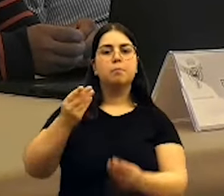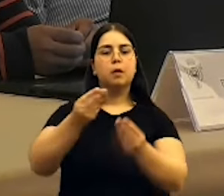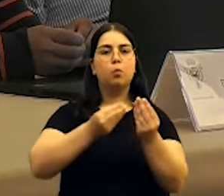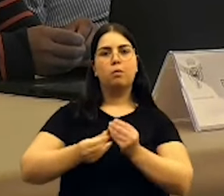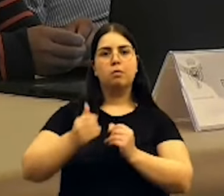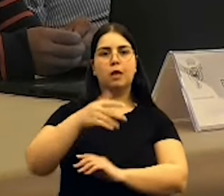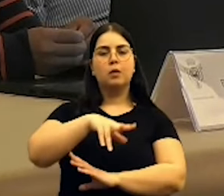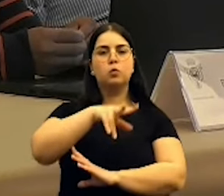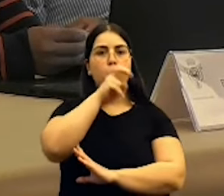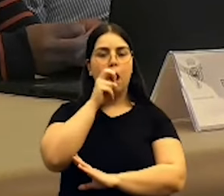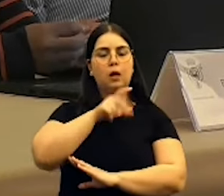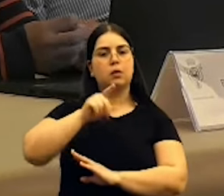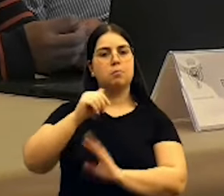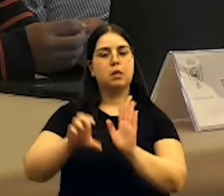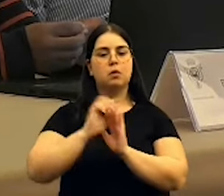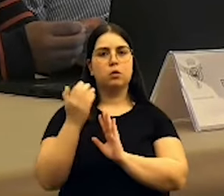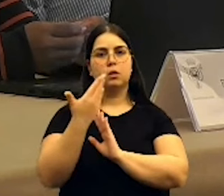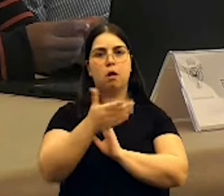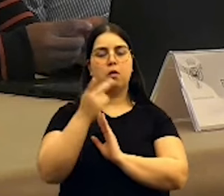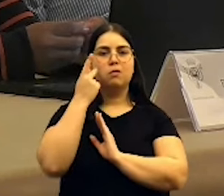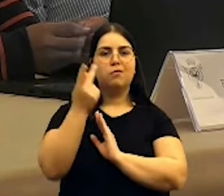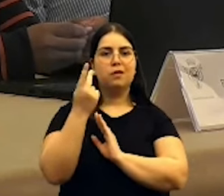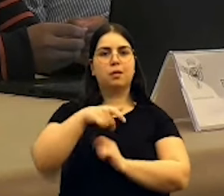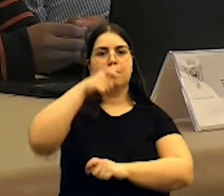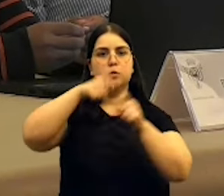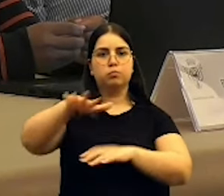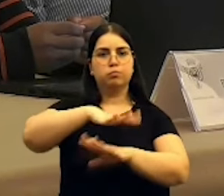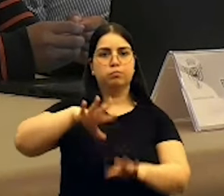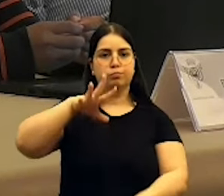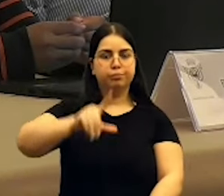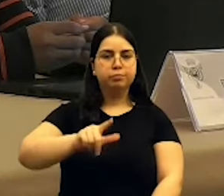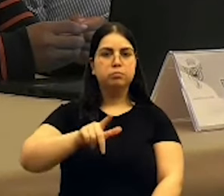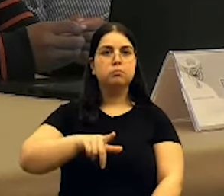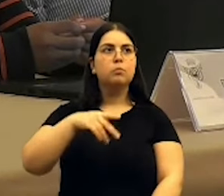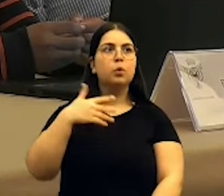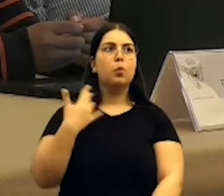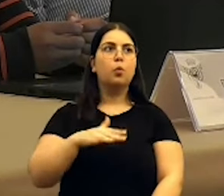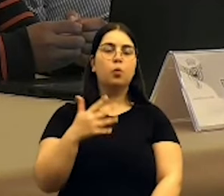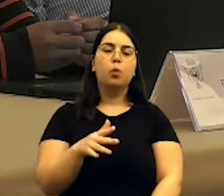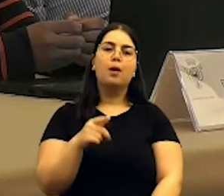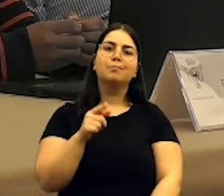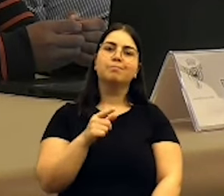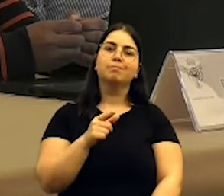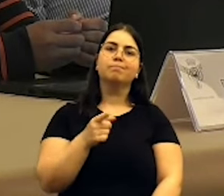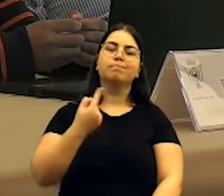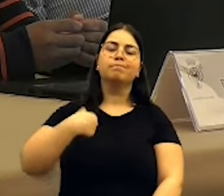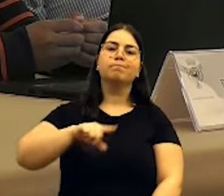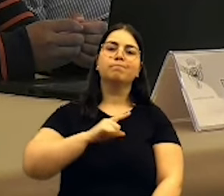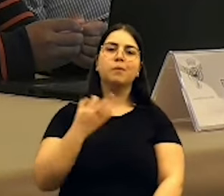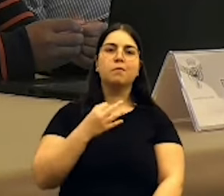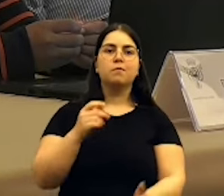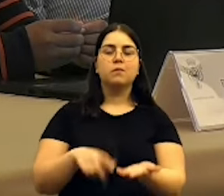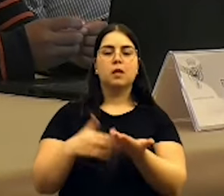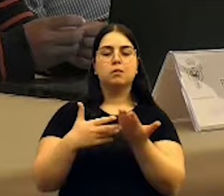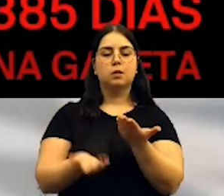ambiental e de melhor qualidade de vida para as pessoas na cidade de Lisboa. E é com felicidade que vemos a proposta finalmente